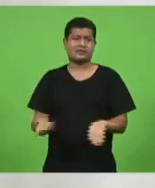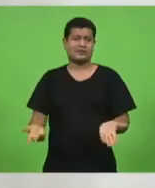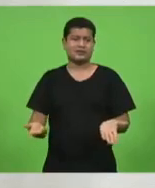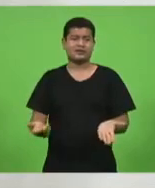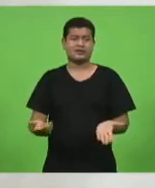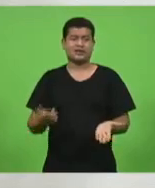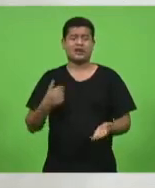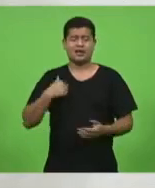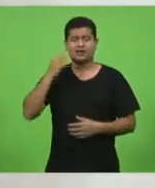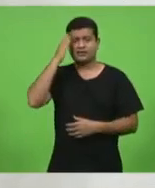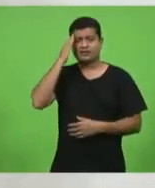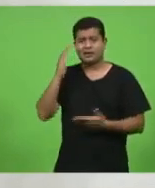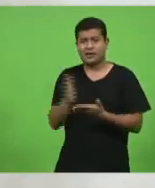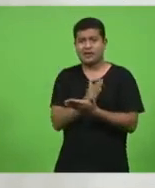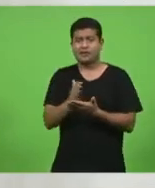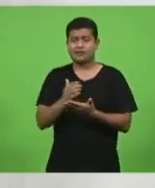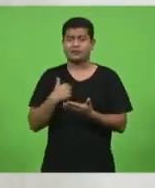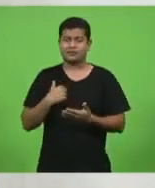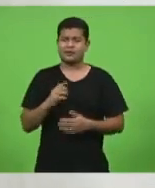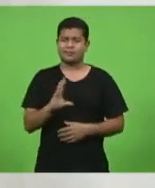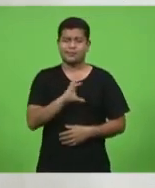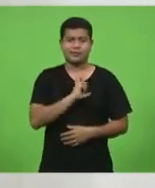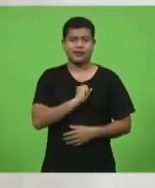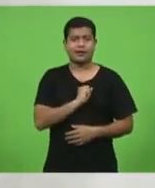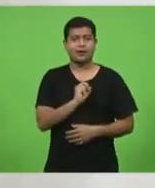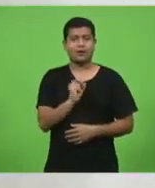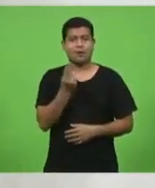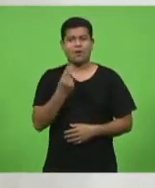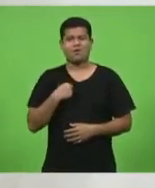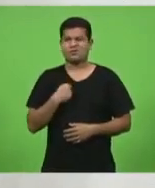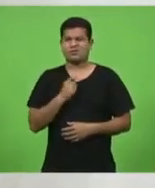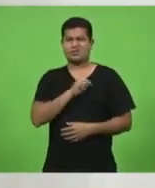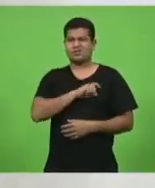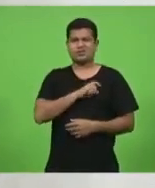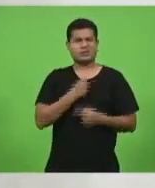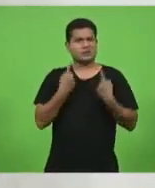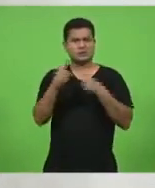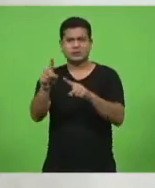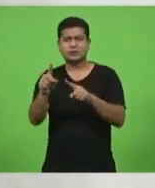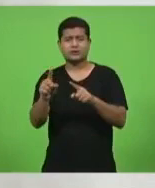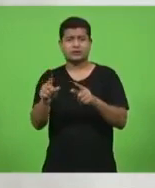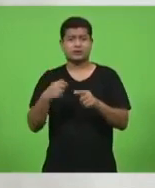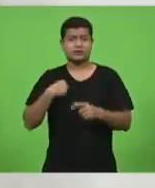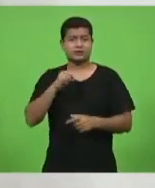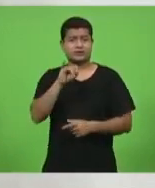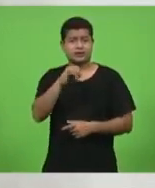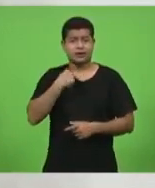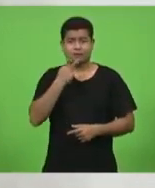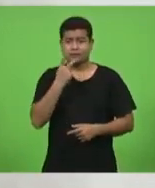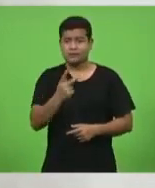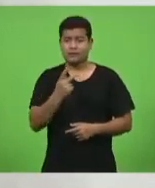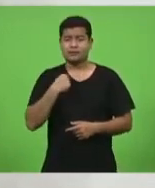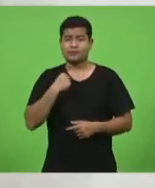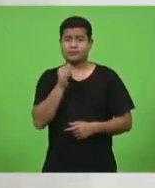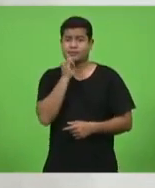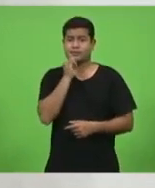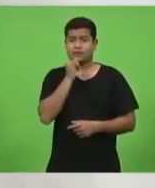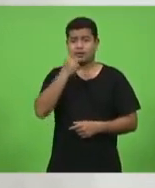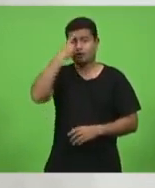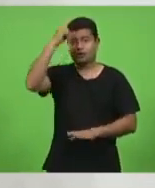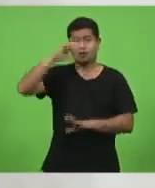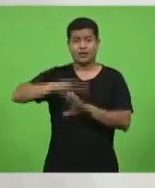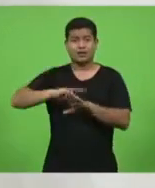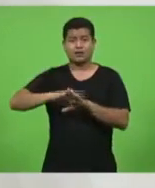coisas, tem gente que me ama ou me odeia, né? Então, assim, se eu falo alguma coisa relacionada à ideologia da direita,